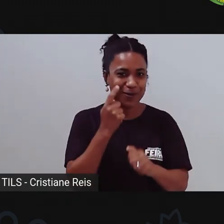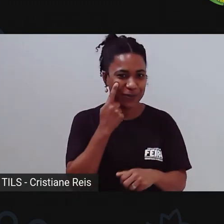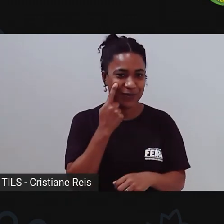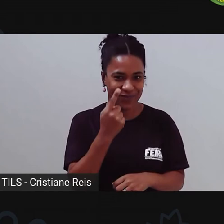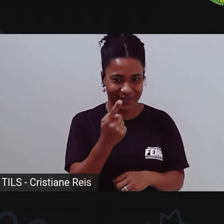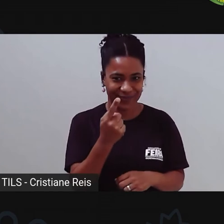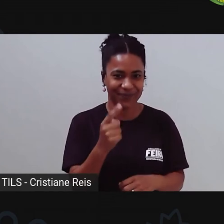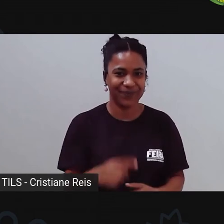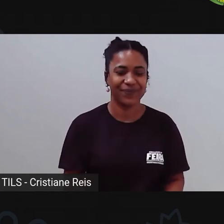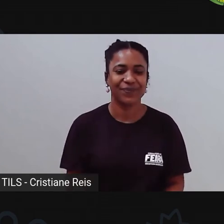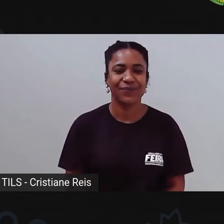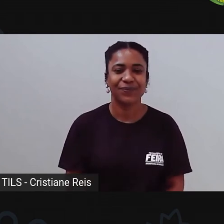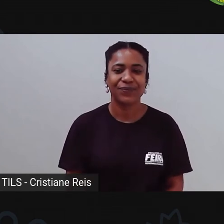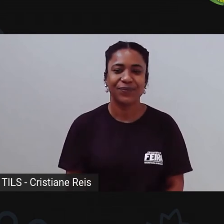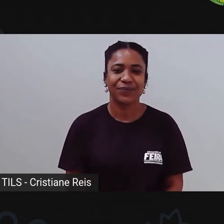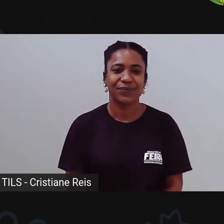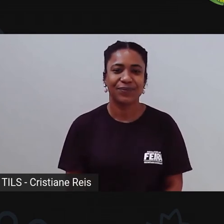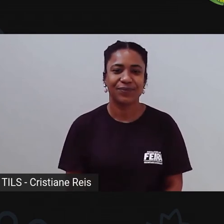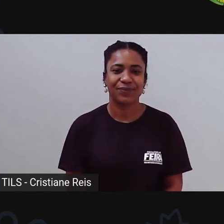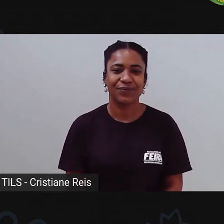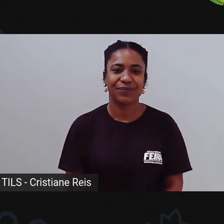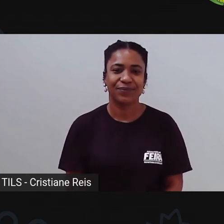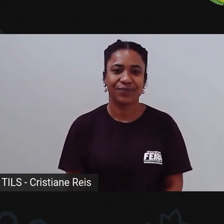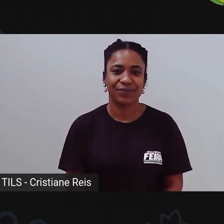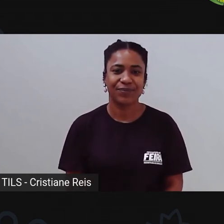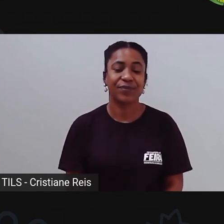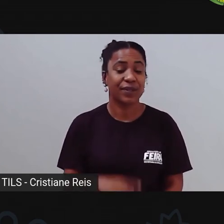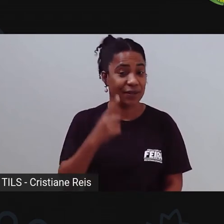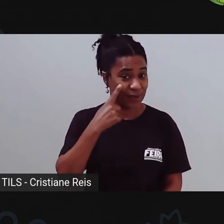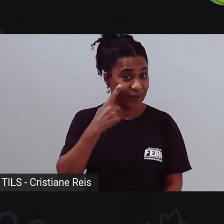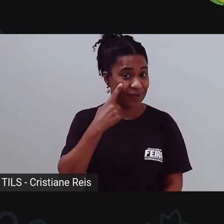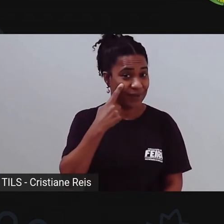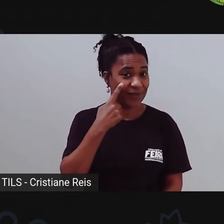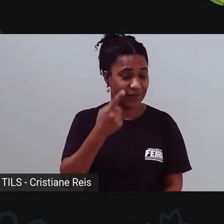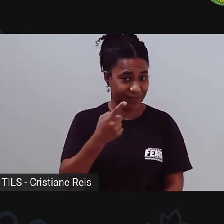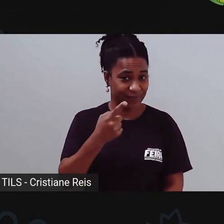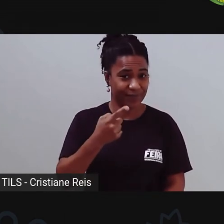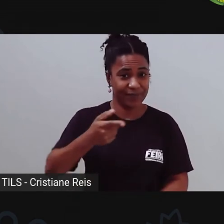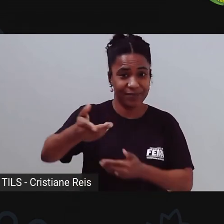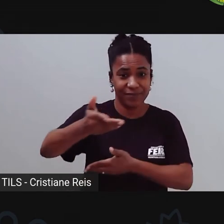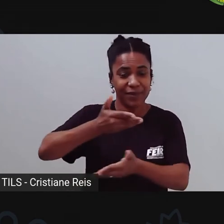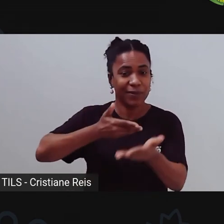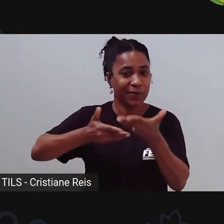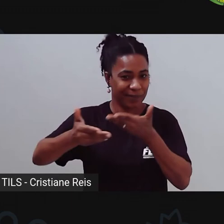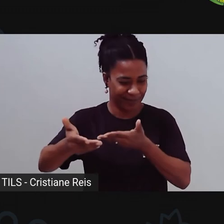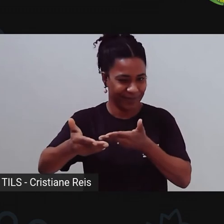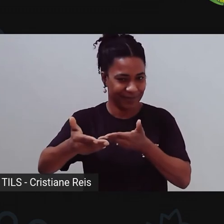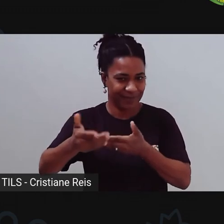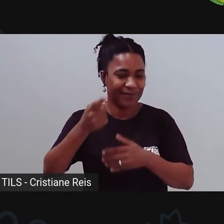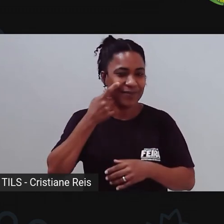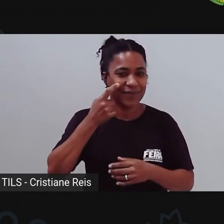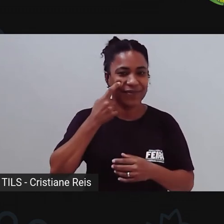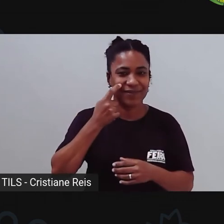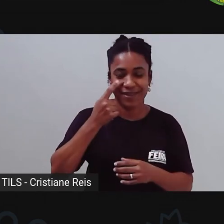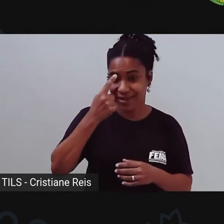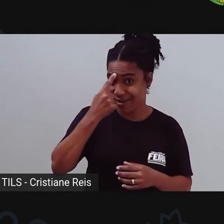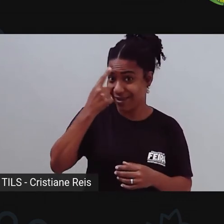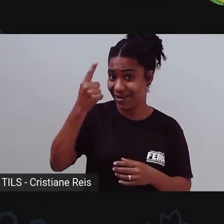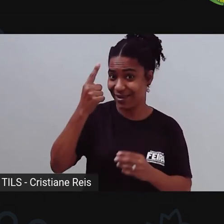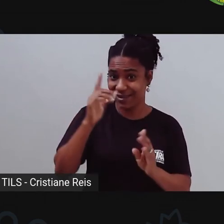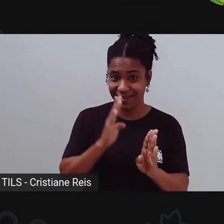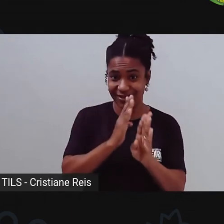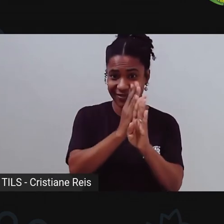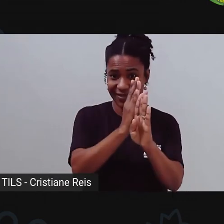eu compartilhar aqui. Pronto, achei. A gente vai compartilhar juntos agora umas adivinhas, tá certo? E aí para vocês